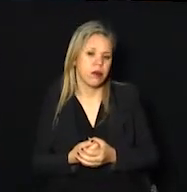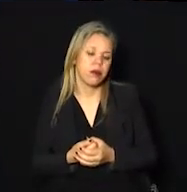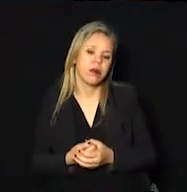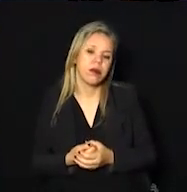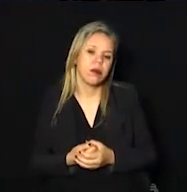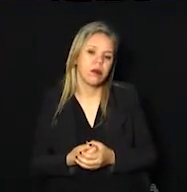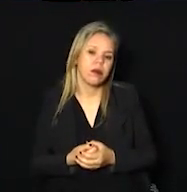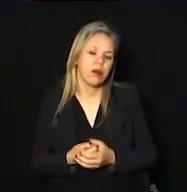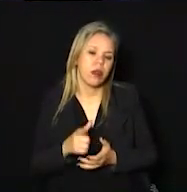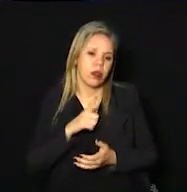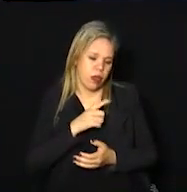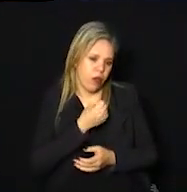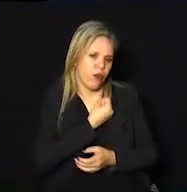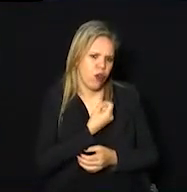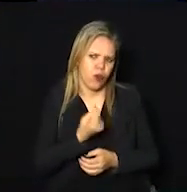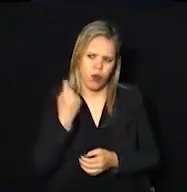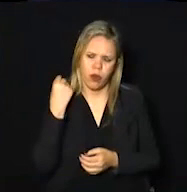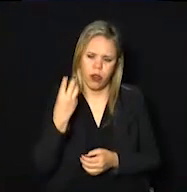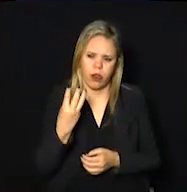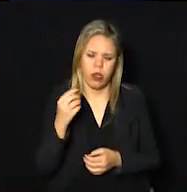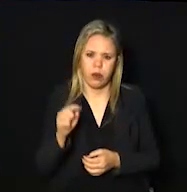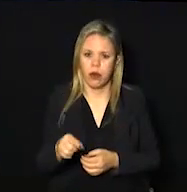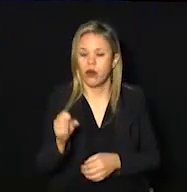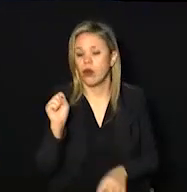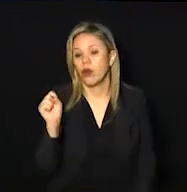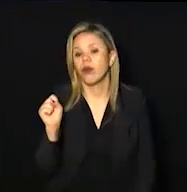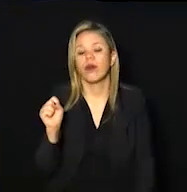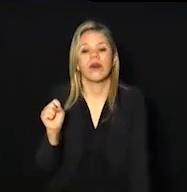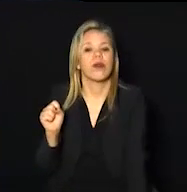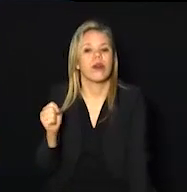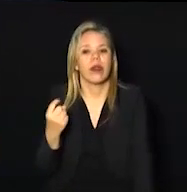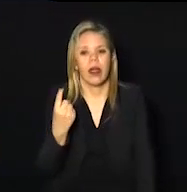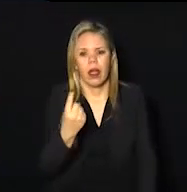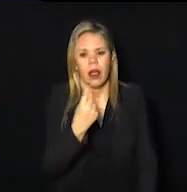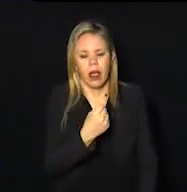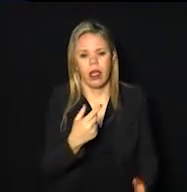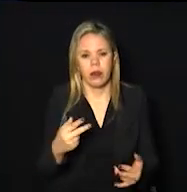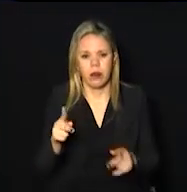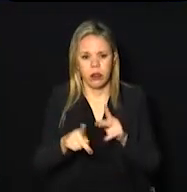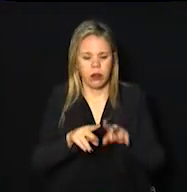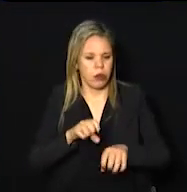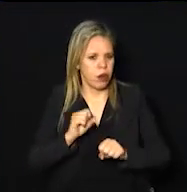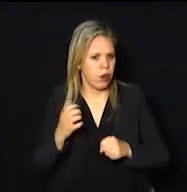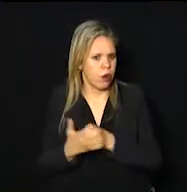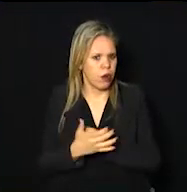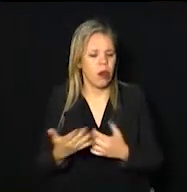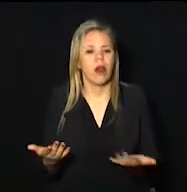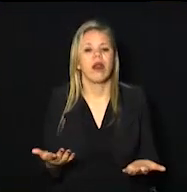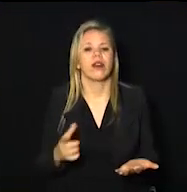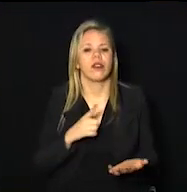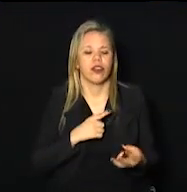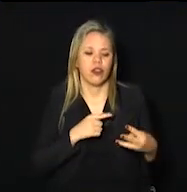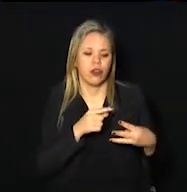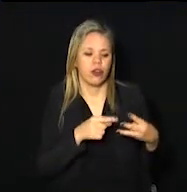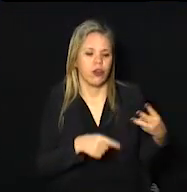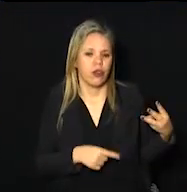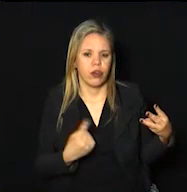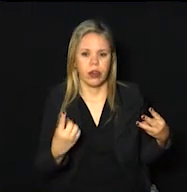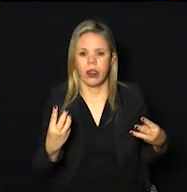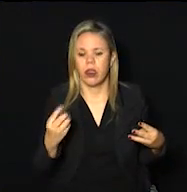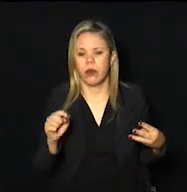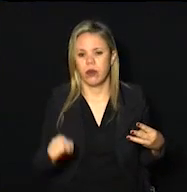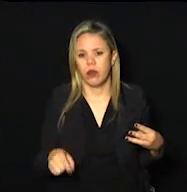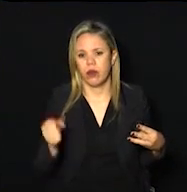teve um número de 3,8. O que quer dizer? Para cada caso confirmado, a gente tinha 3,8